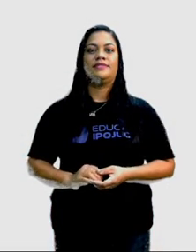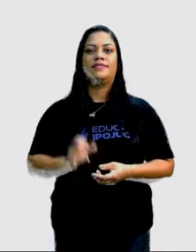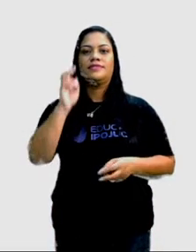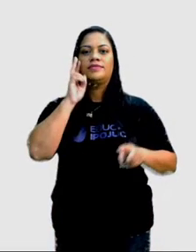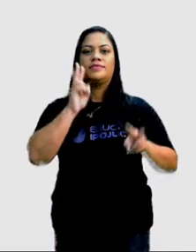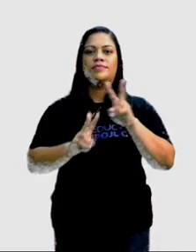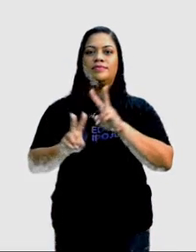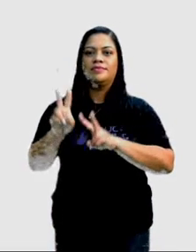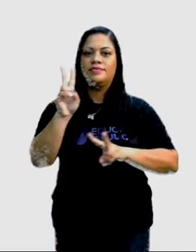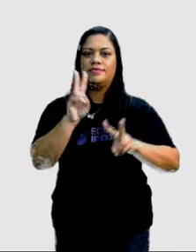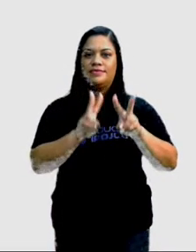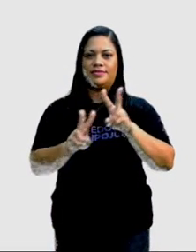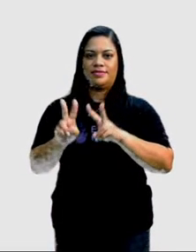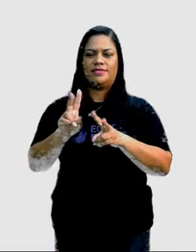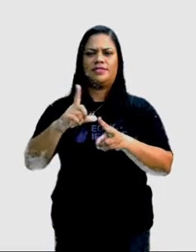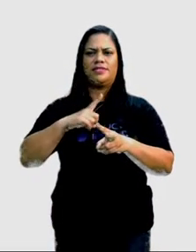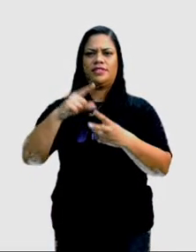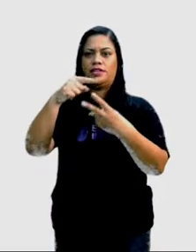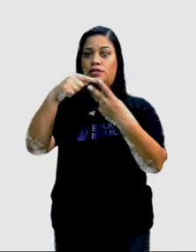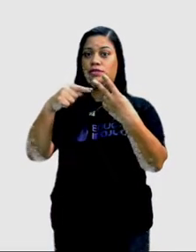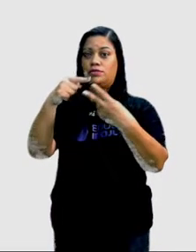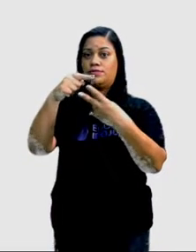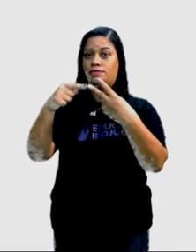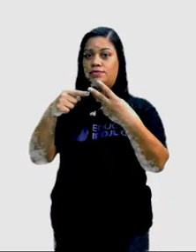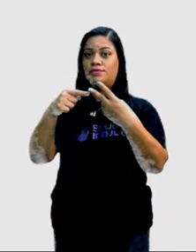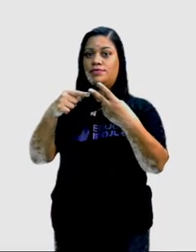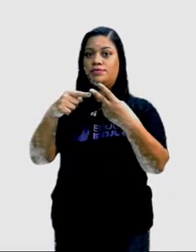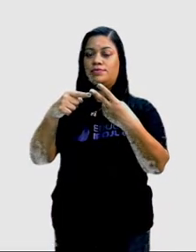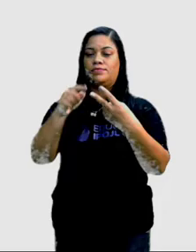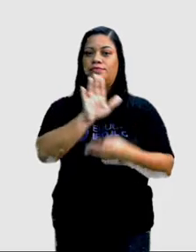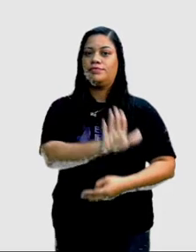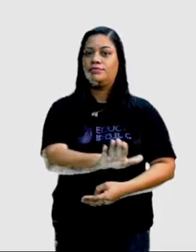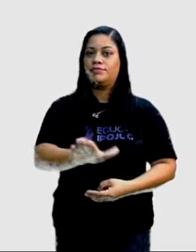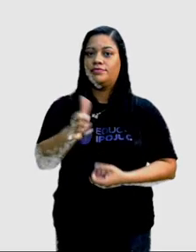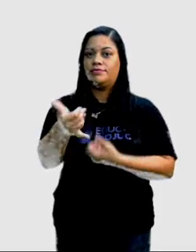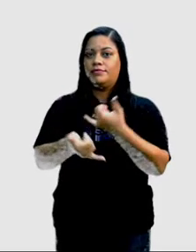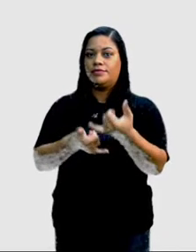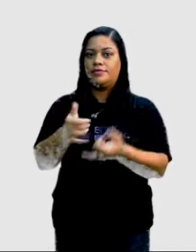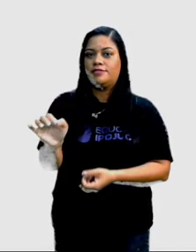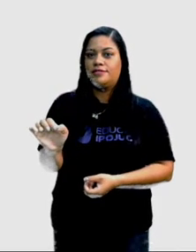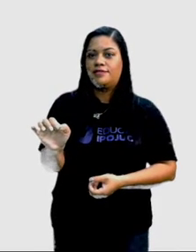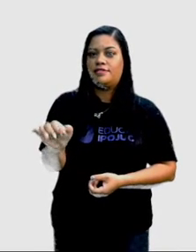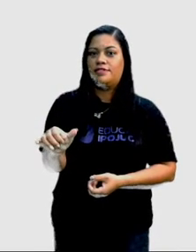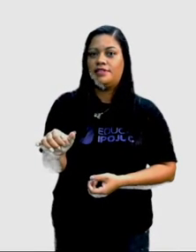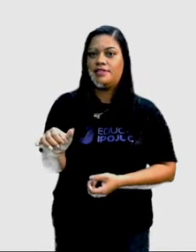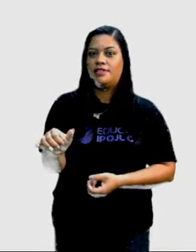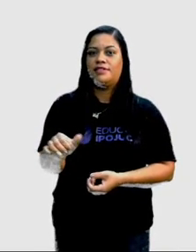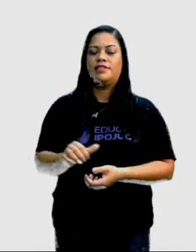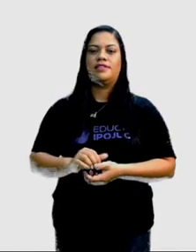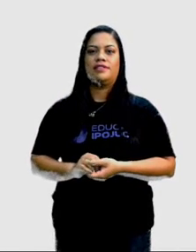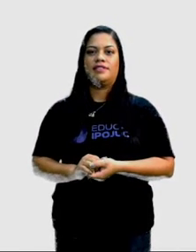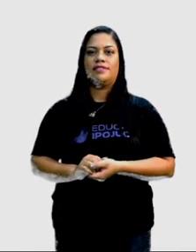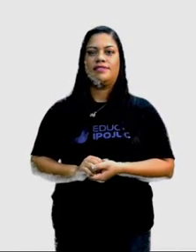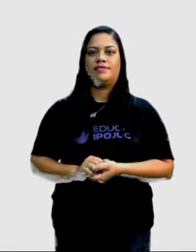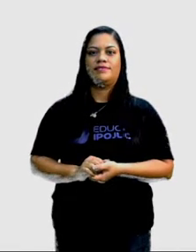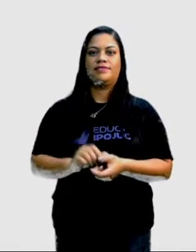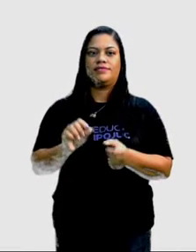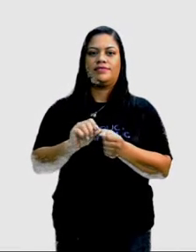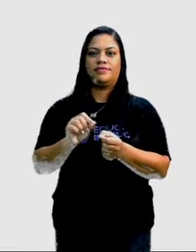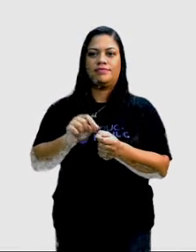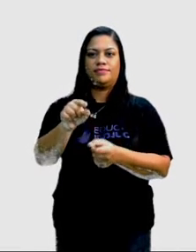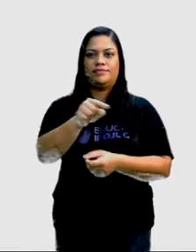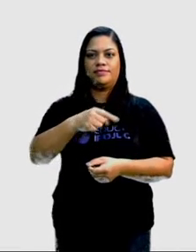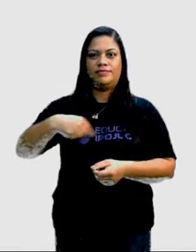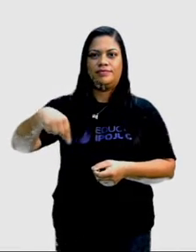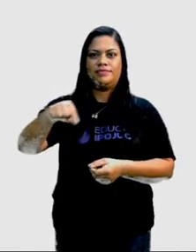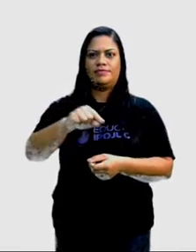Observe aqui a cena. Aqui tem duas crianças brincando de bola de gude, né? Que eles riscam no chão algumas